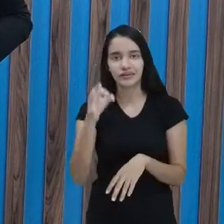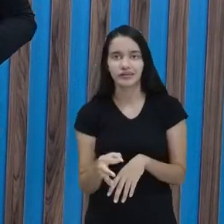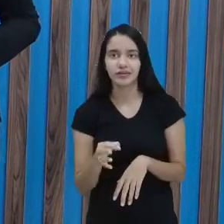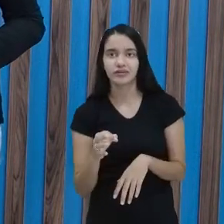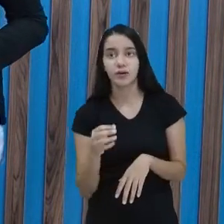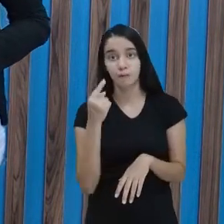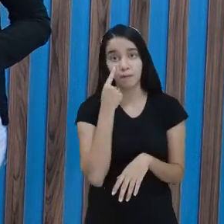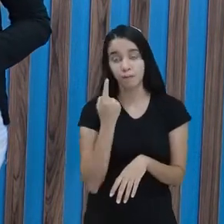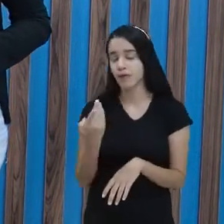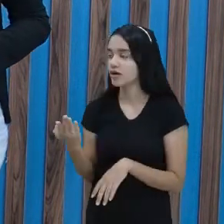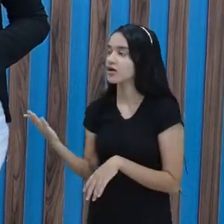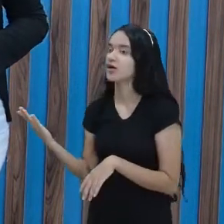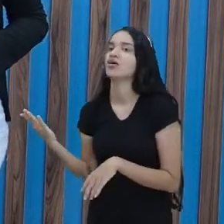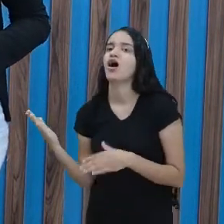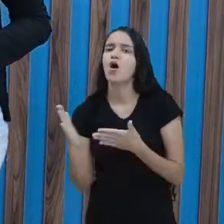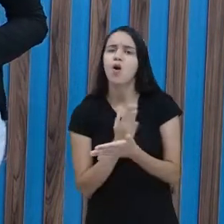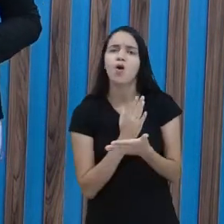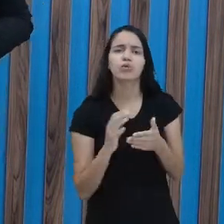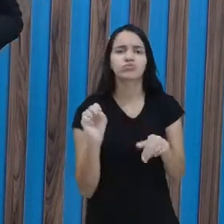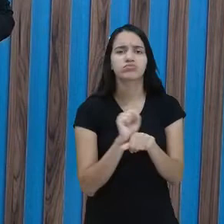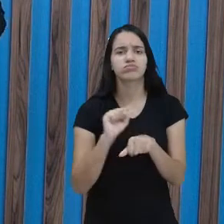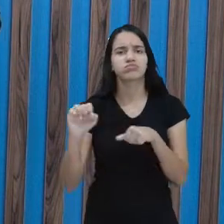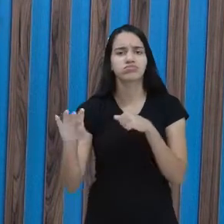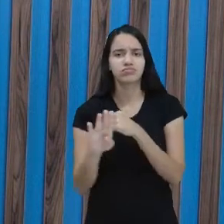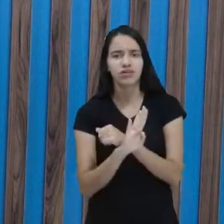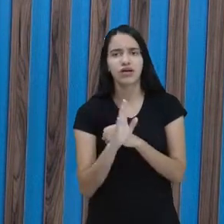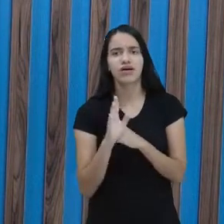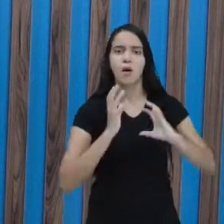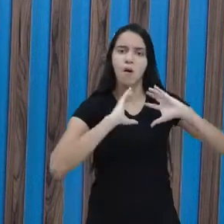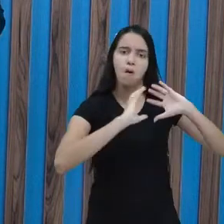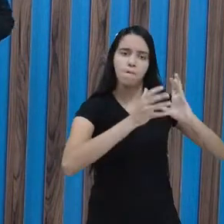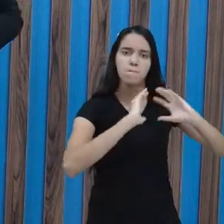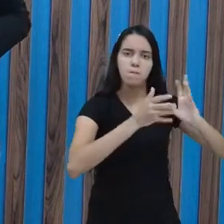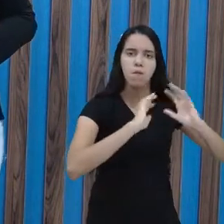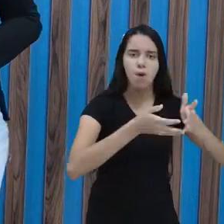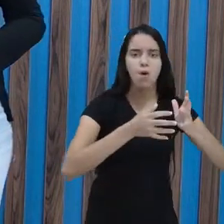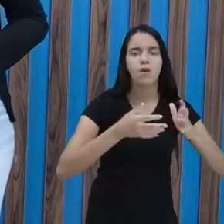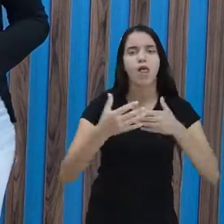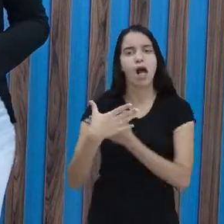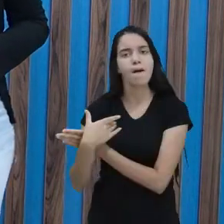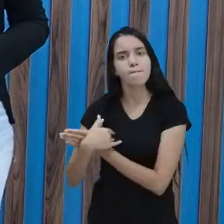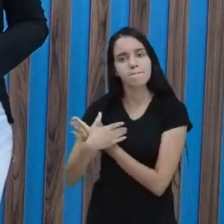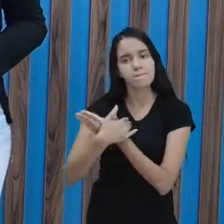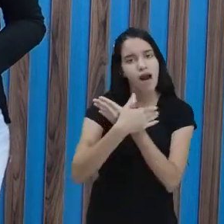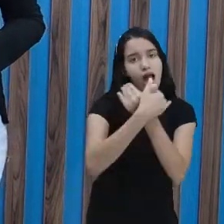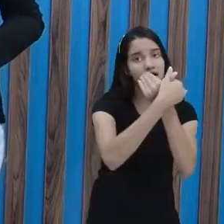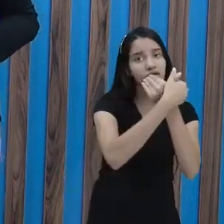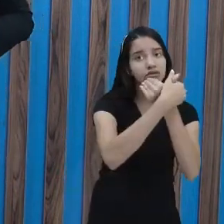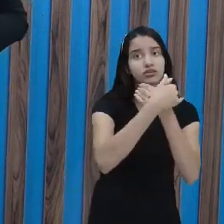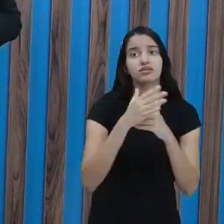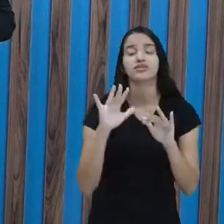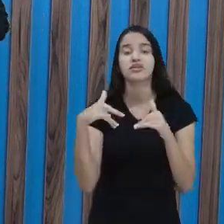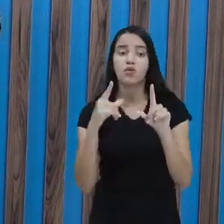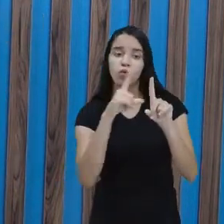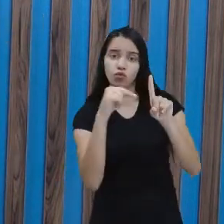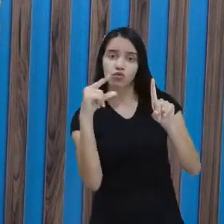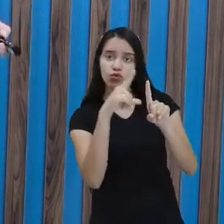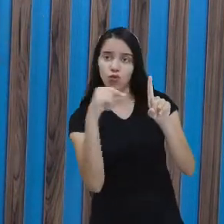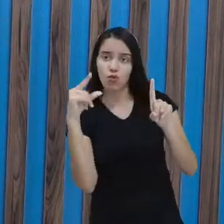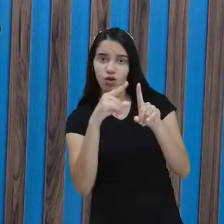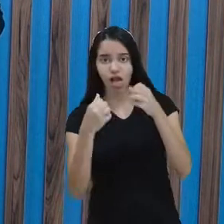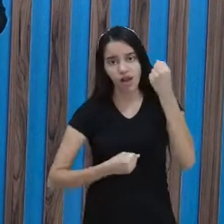Aqui, olha só, alguns substantivos. Bola, pássaro, galho, folha,